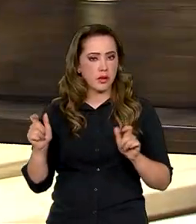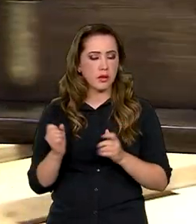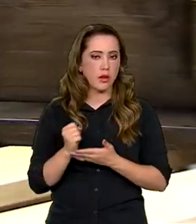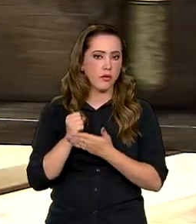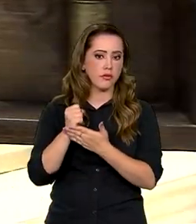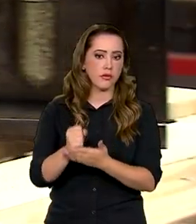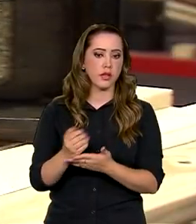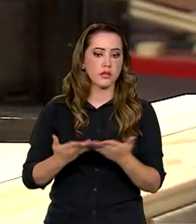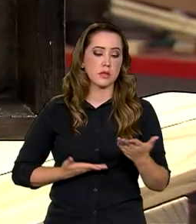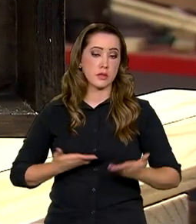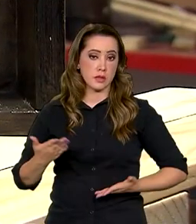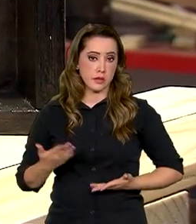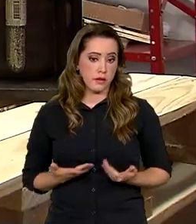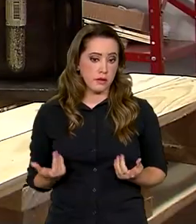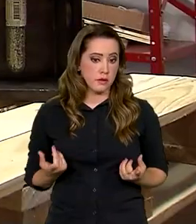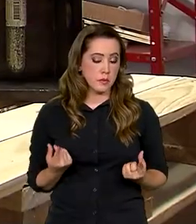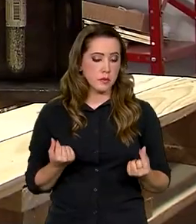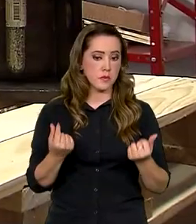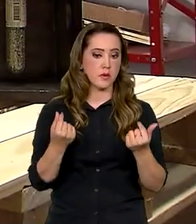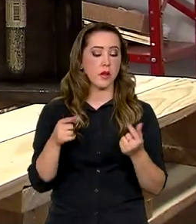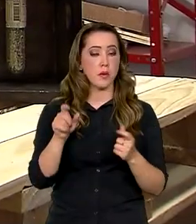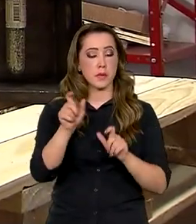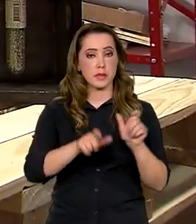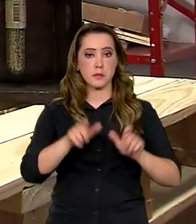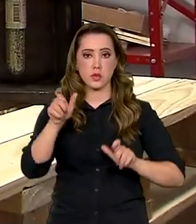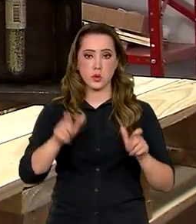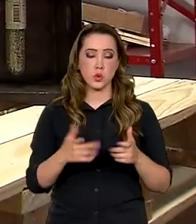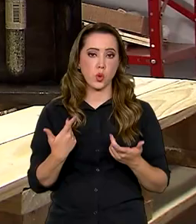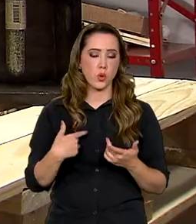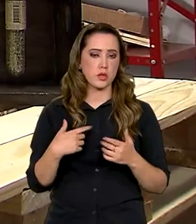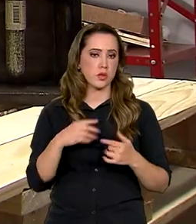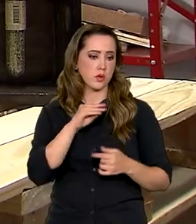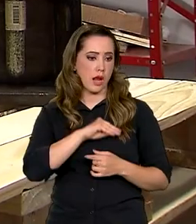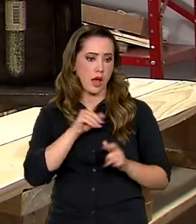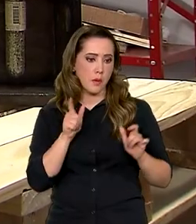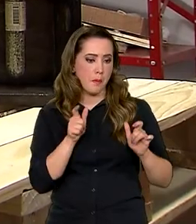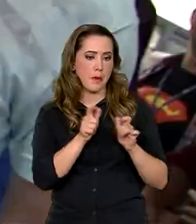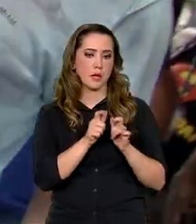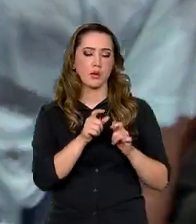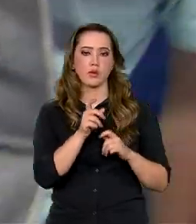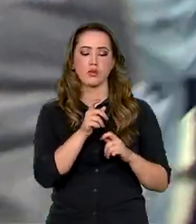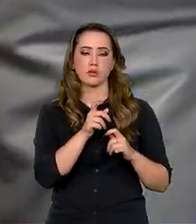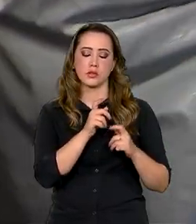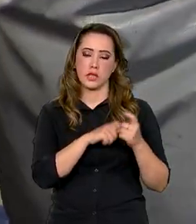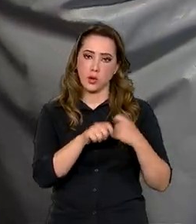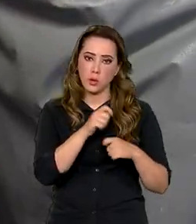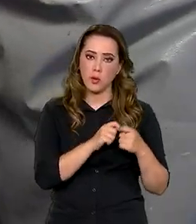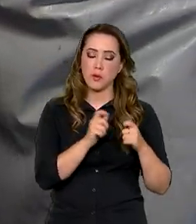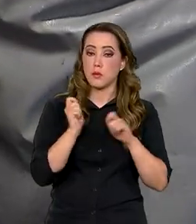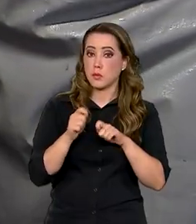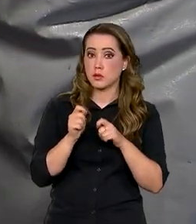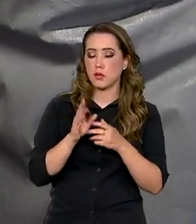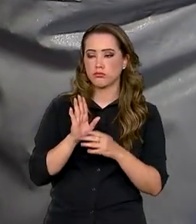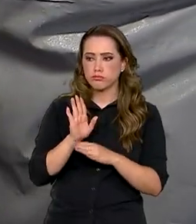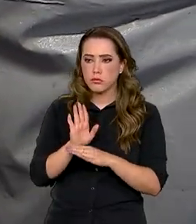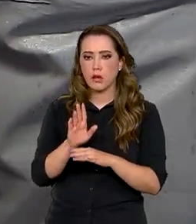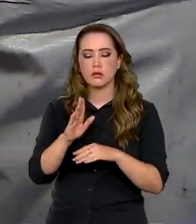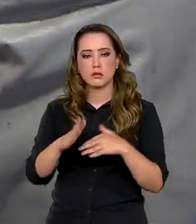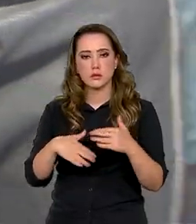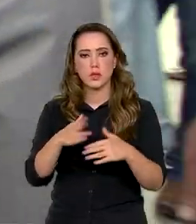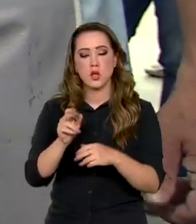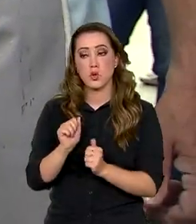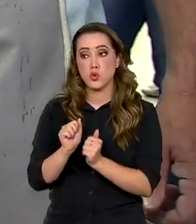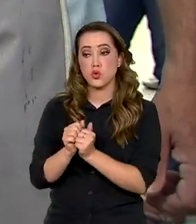oferta de serviços financeiros para as pessoas de menor renda na economia, de forma sustentável, com